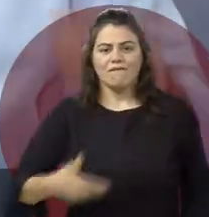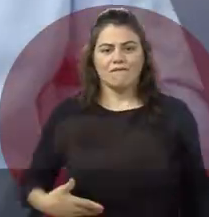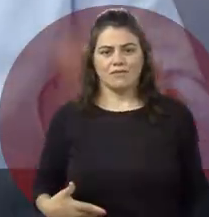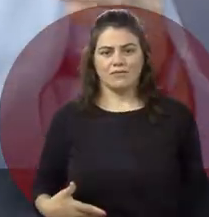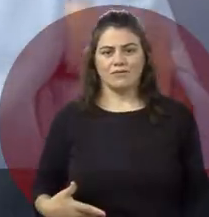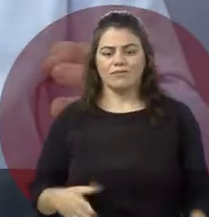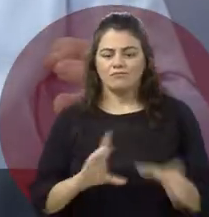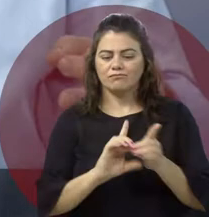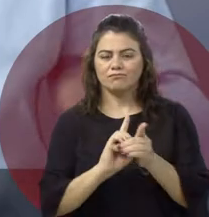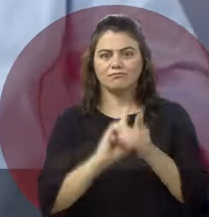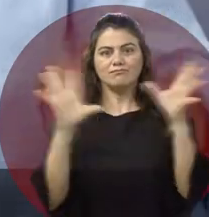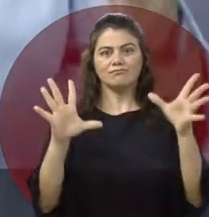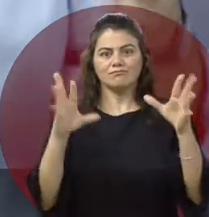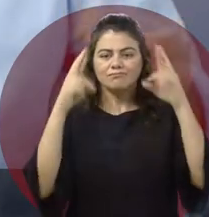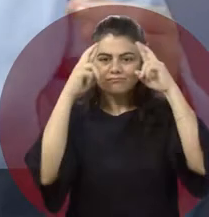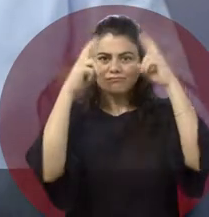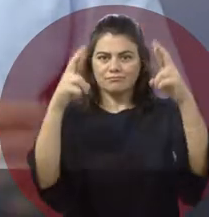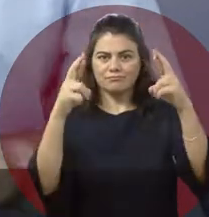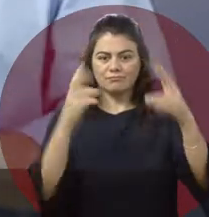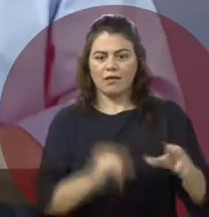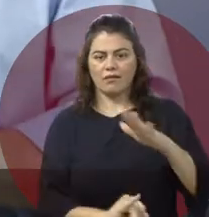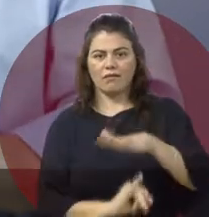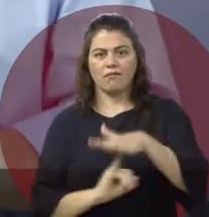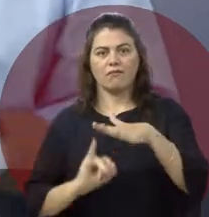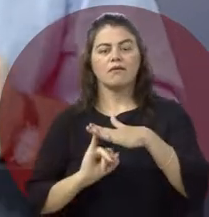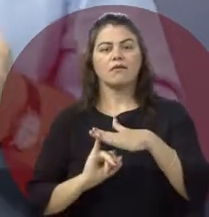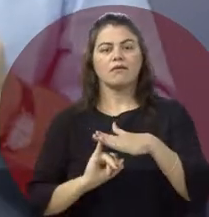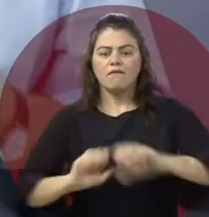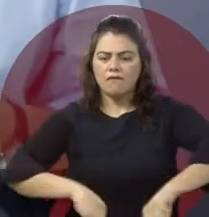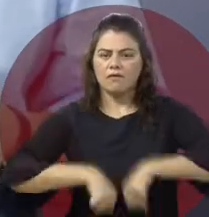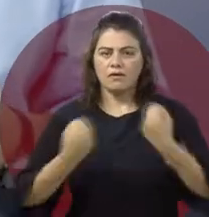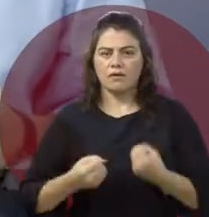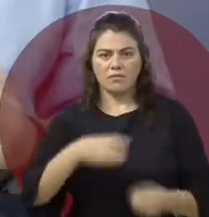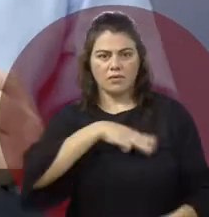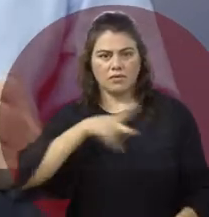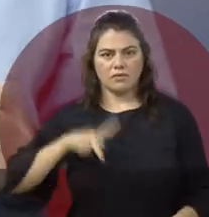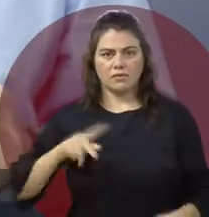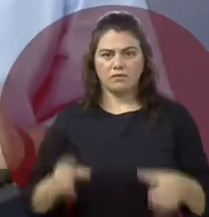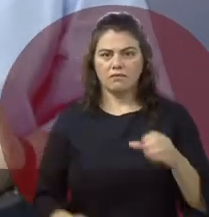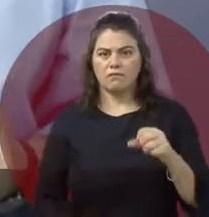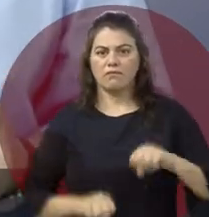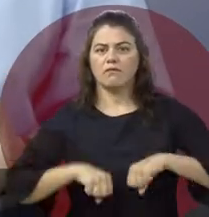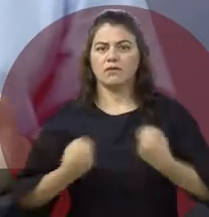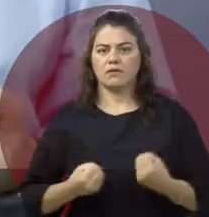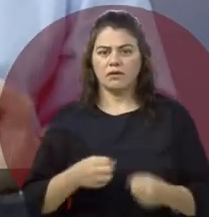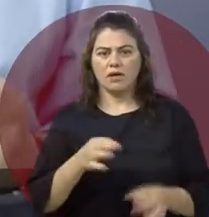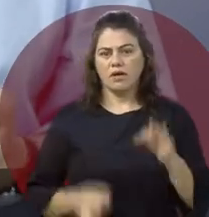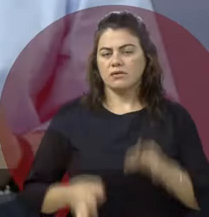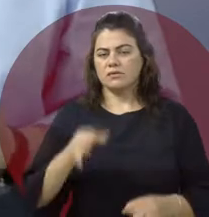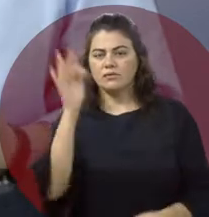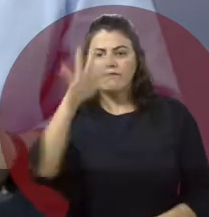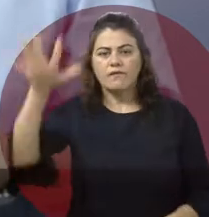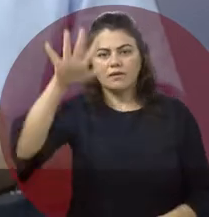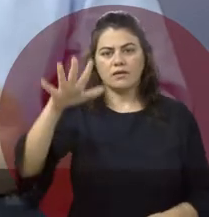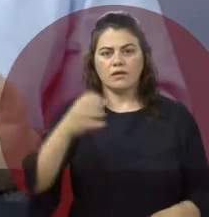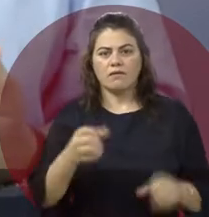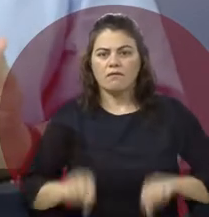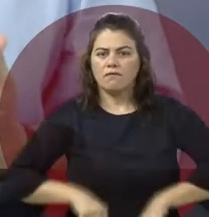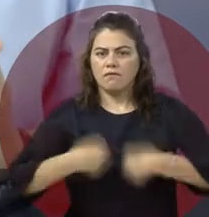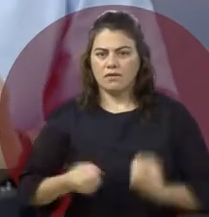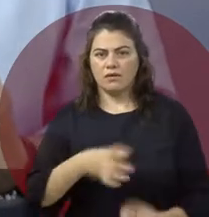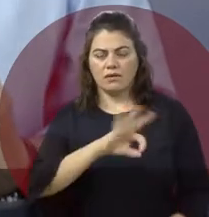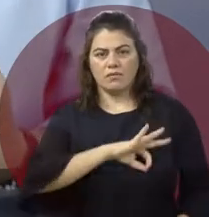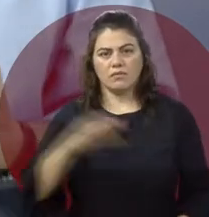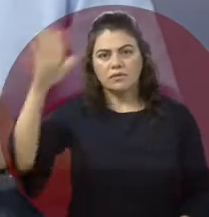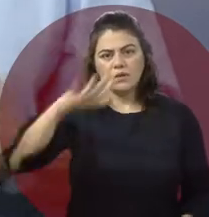governou com democracia, respeitando as instituições. Fortaleceu o Ministério Público, fortaleceu a Justiça Federal, fortaleceu a